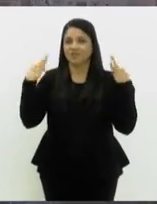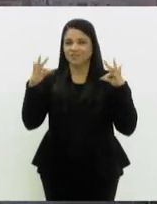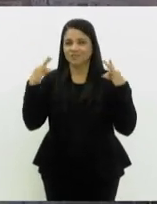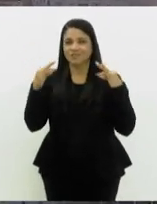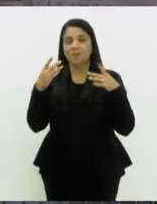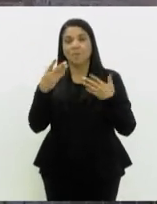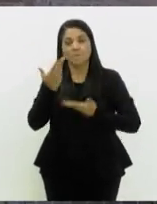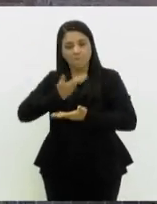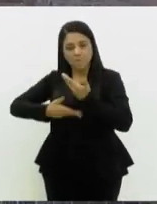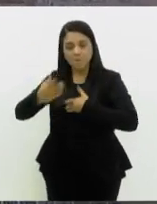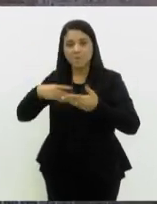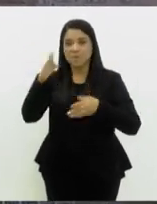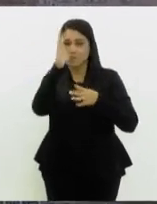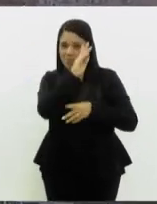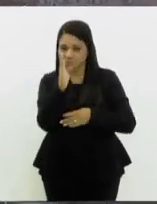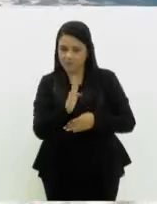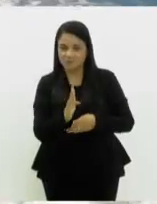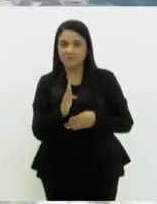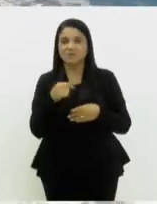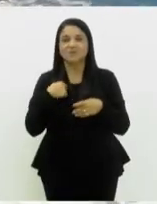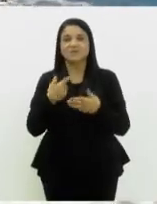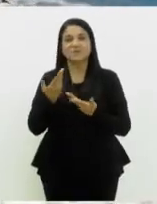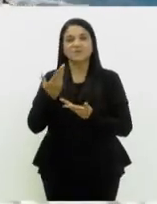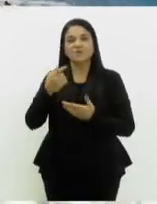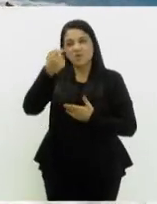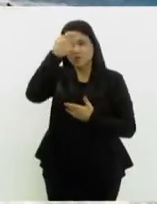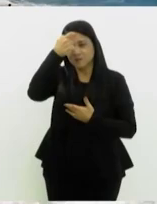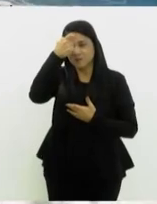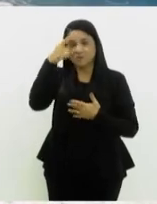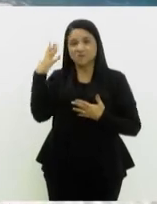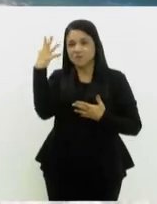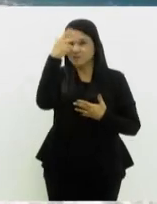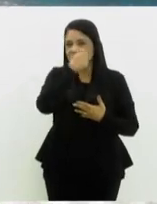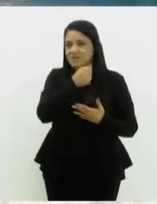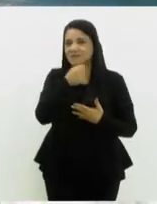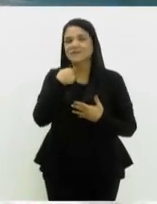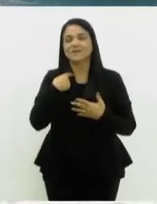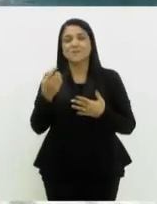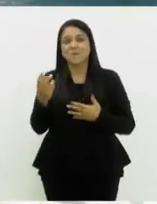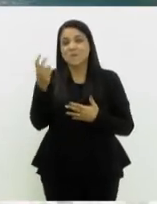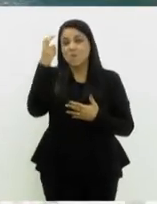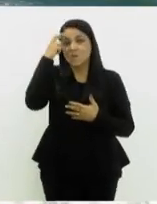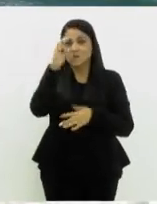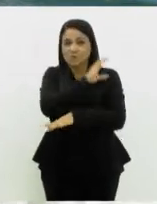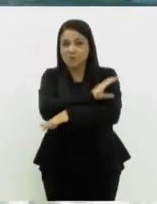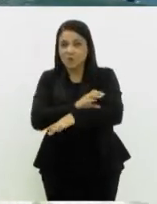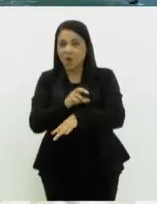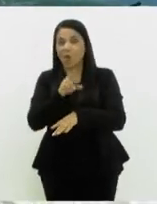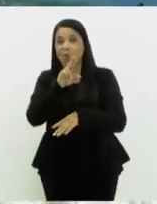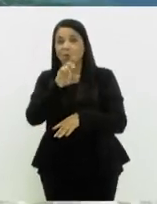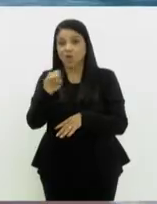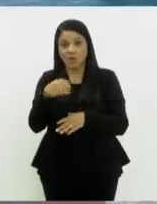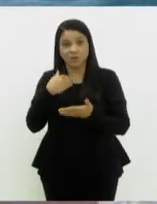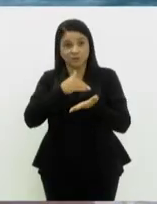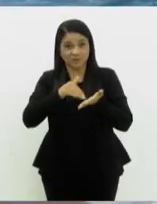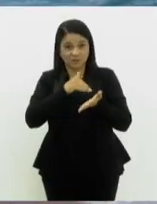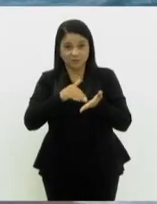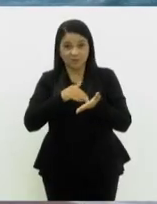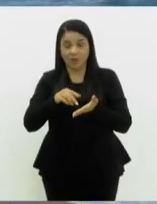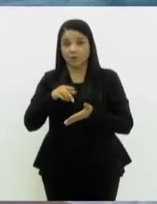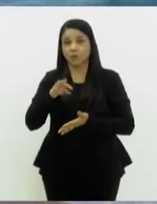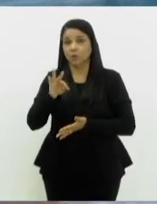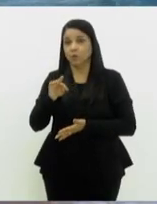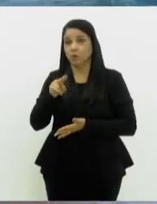os brasileiros, conscientizando a população das diversas belezas naturais e culturais do Brasil. Aqui no Rio, o secretário estadual de